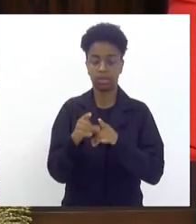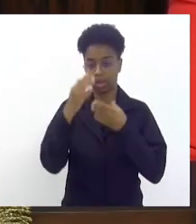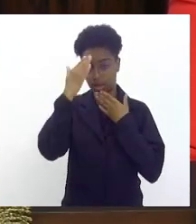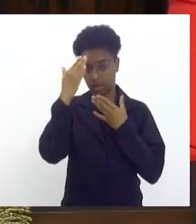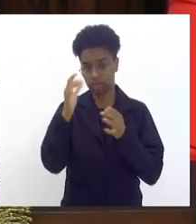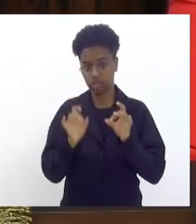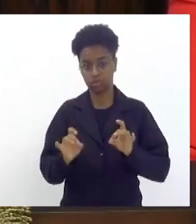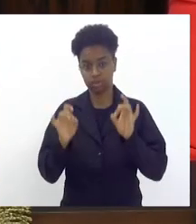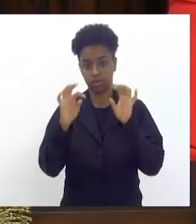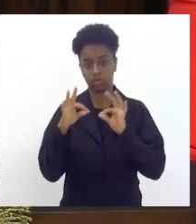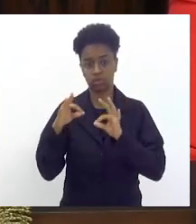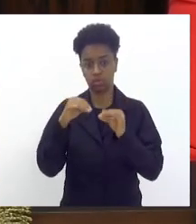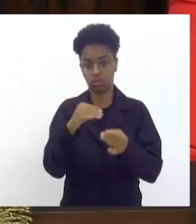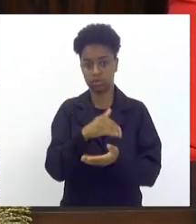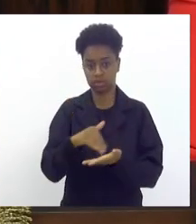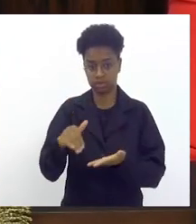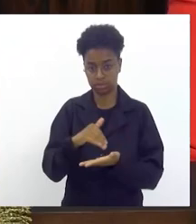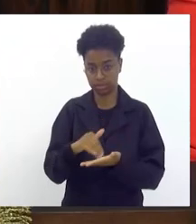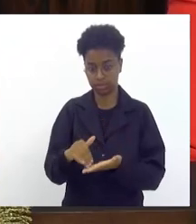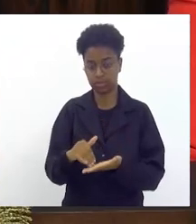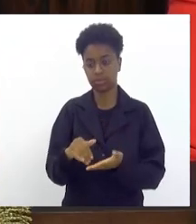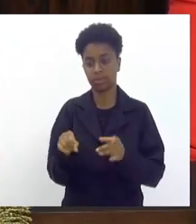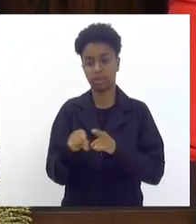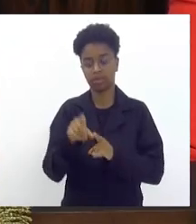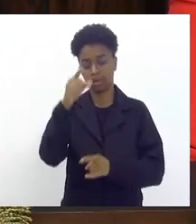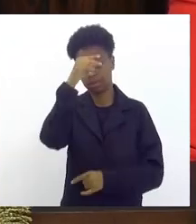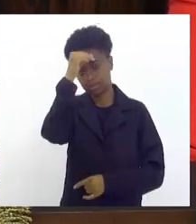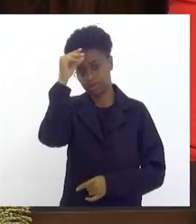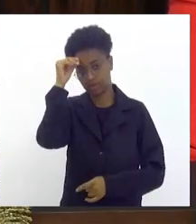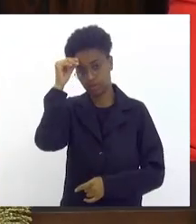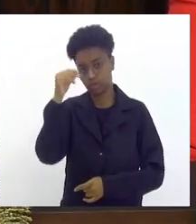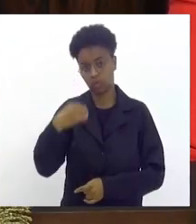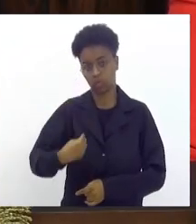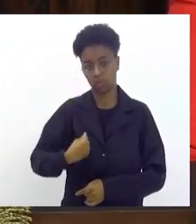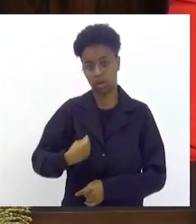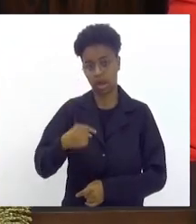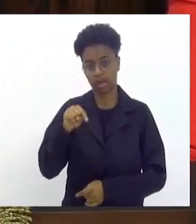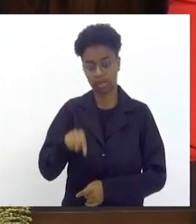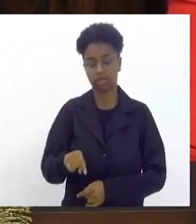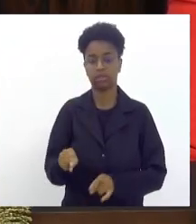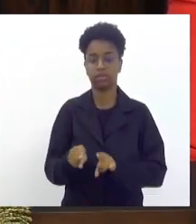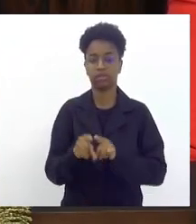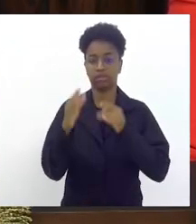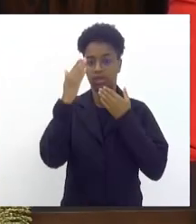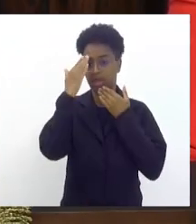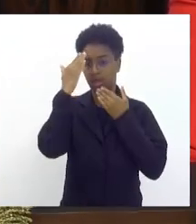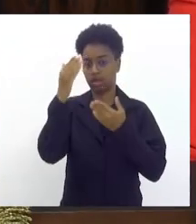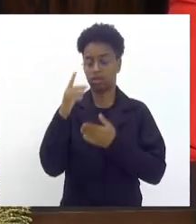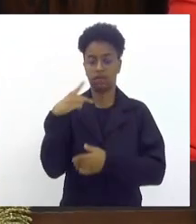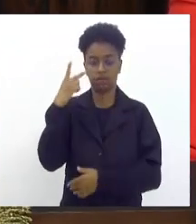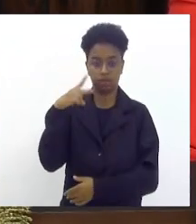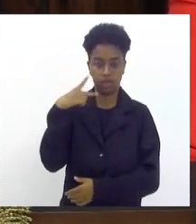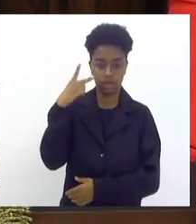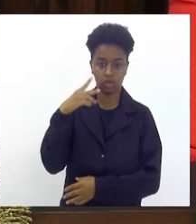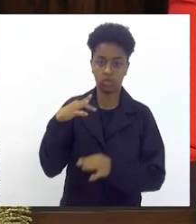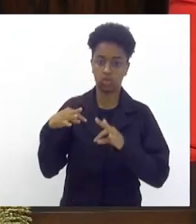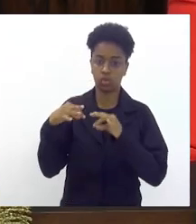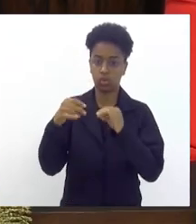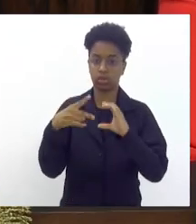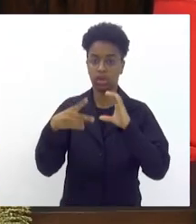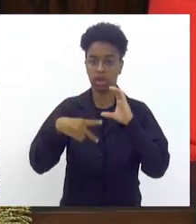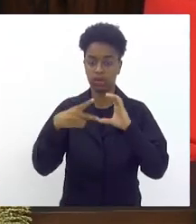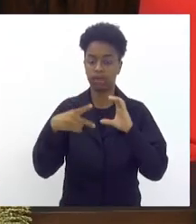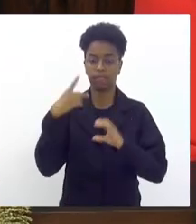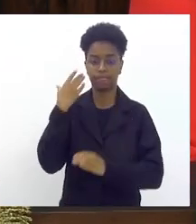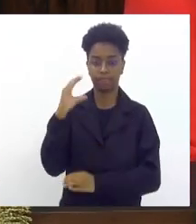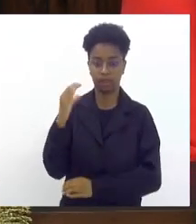e prefeituras aqui presentes agradecer também aos vereadores da Câmara Municipal de